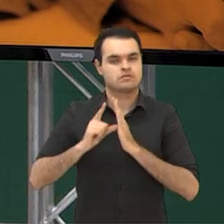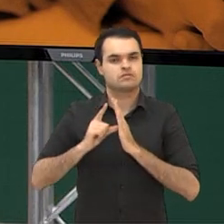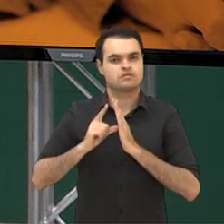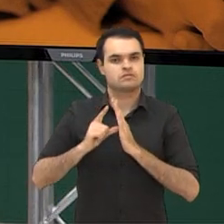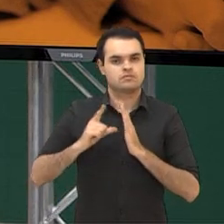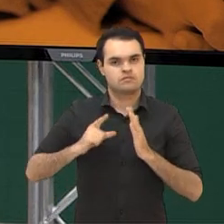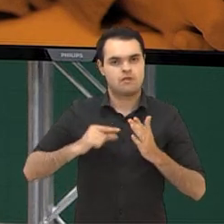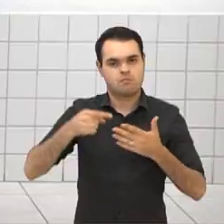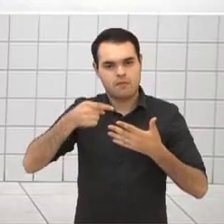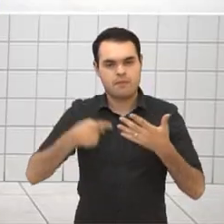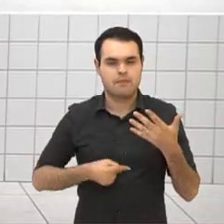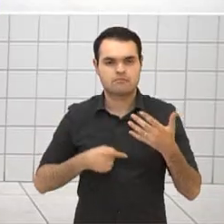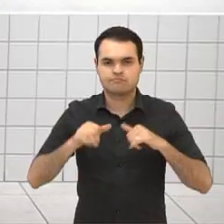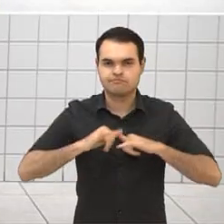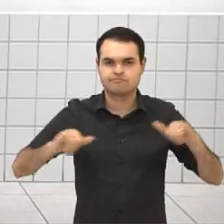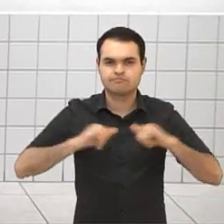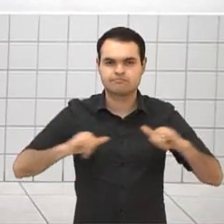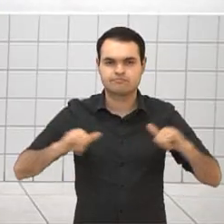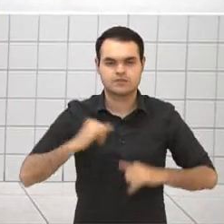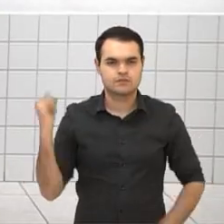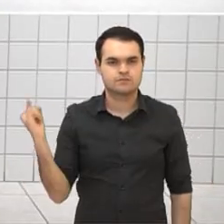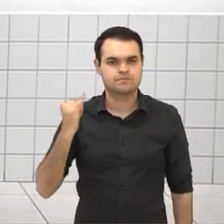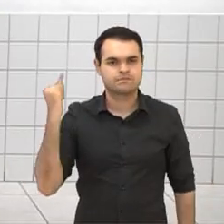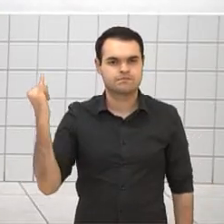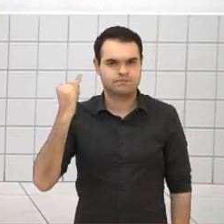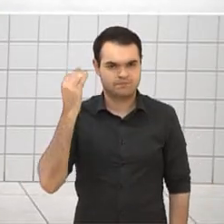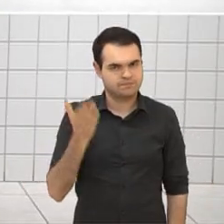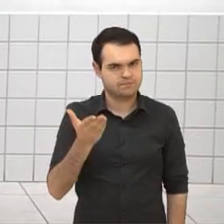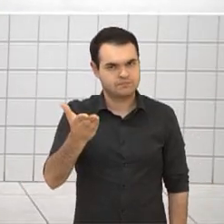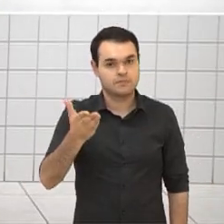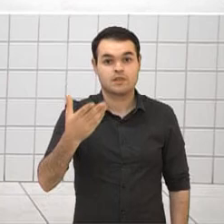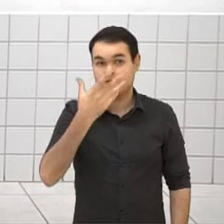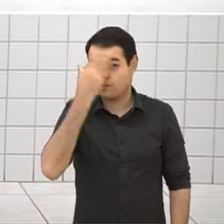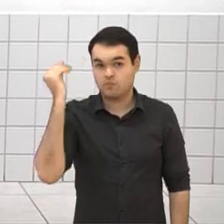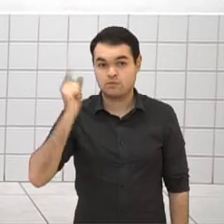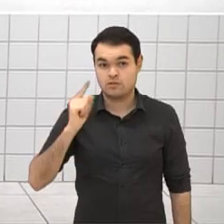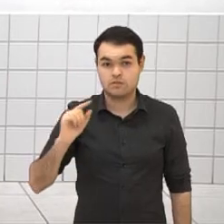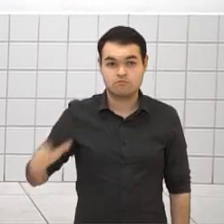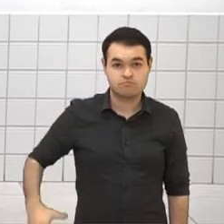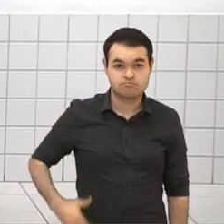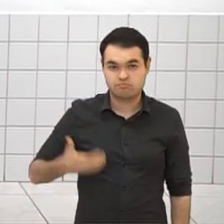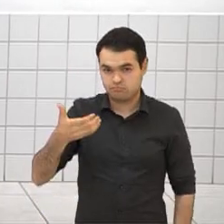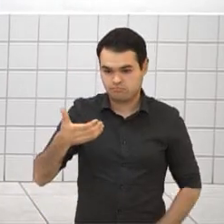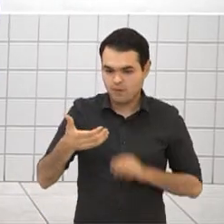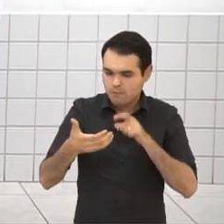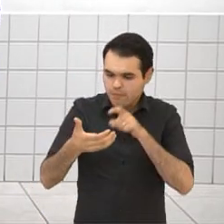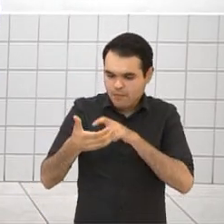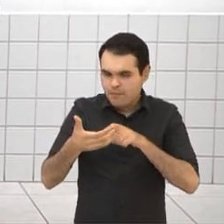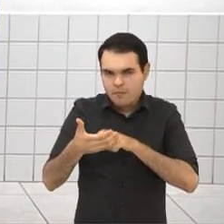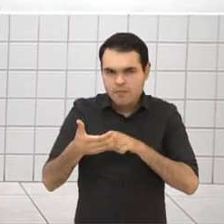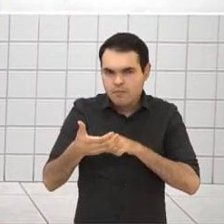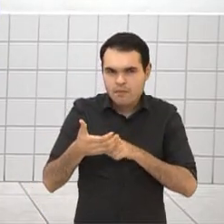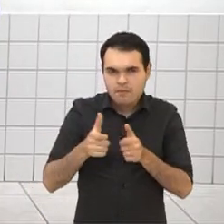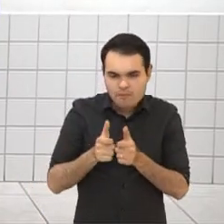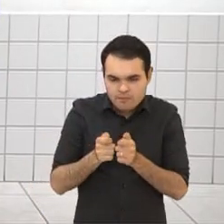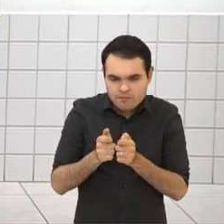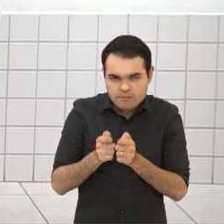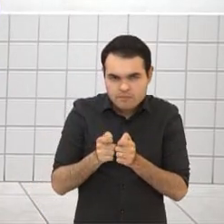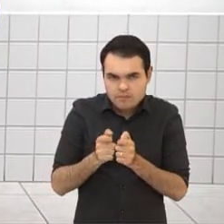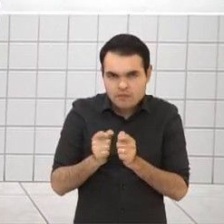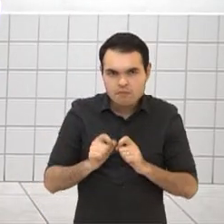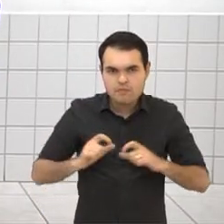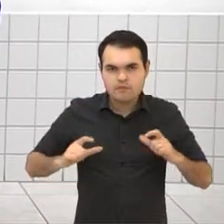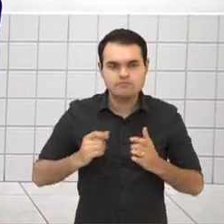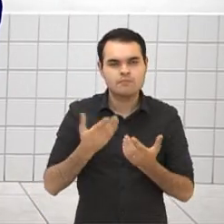recados muito importantes para passar para vocês, hein? Antes de tudo também, não esqueçam, ó, celular na mão, tá ok? Vai pegando aí o celular, abrindo o aplicativo